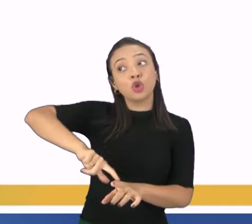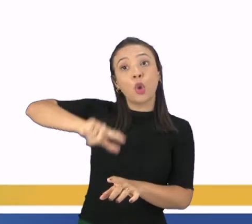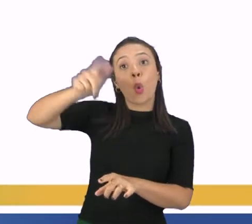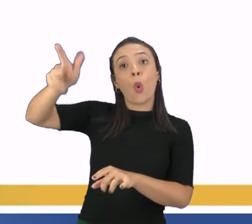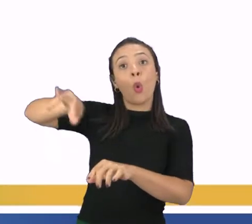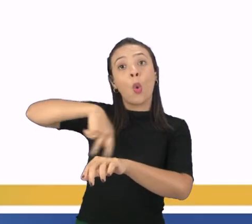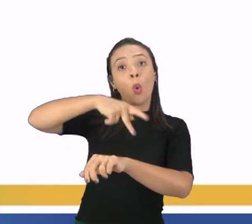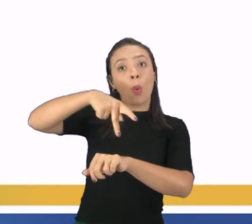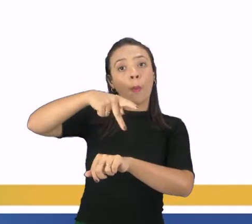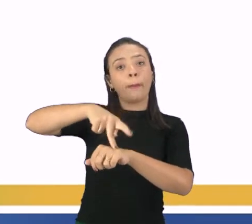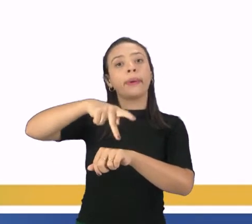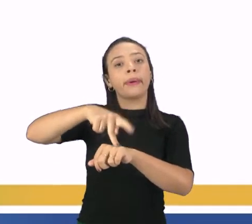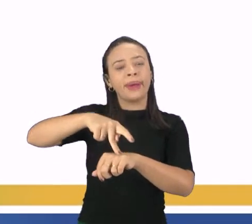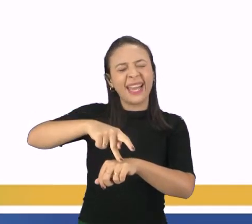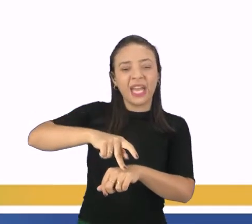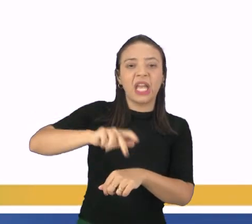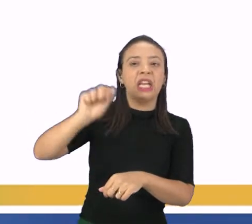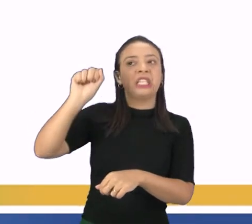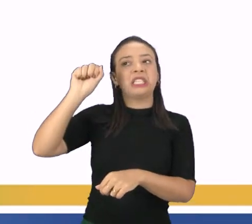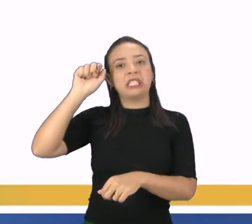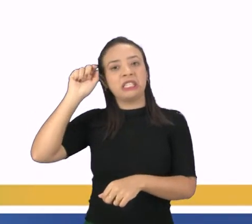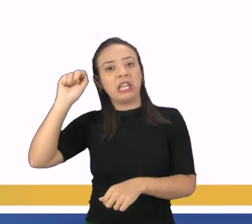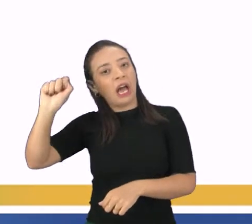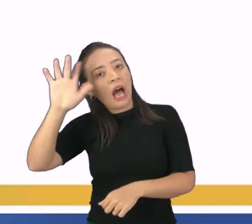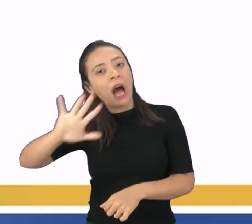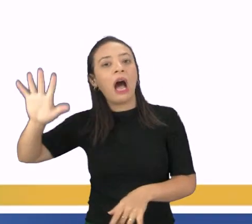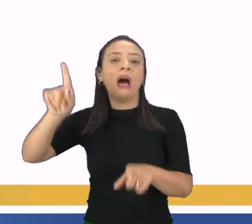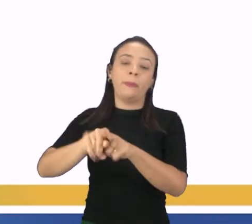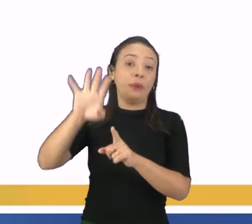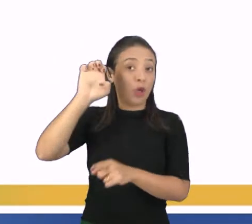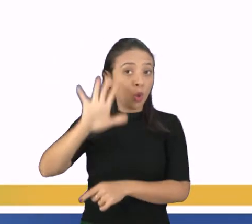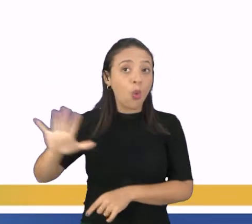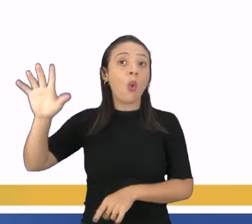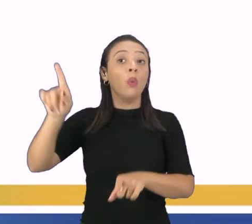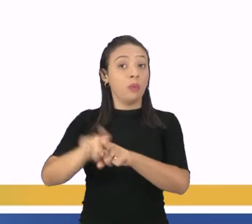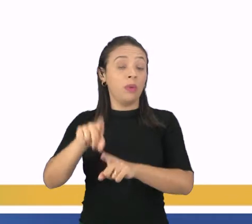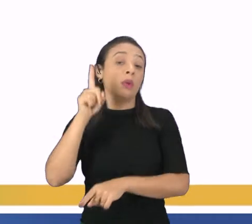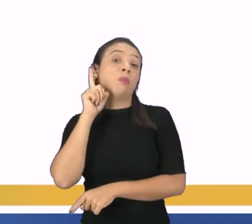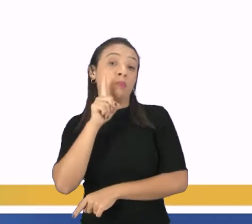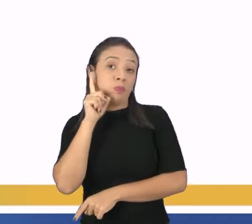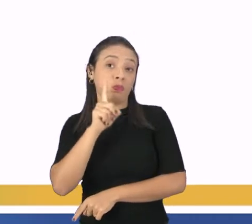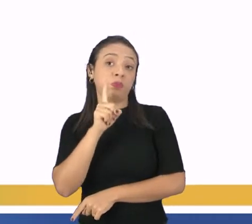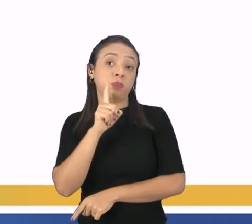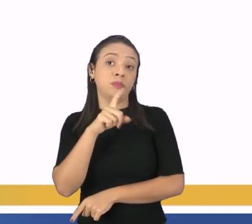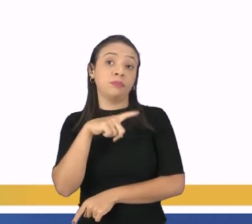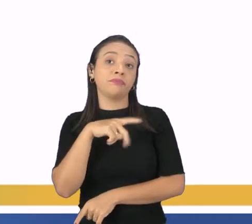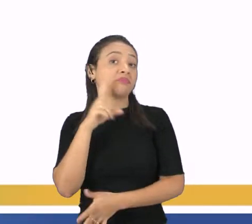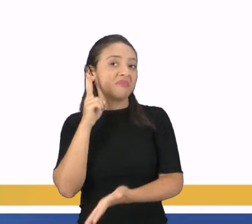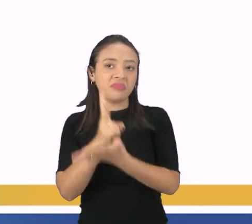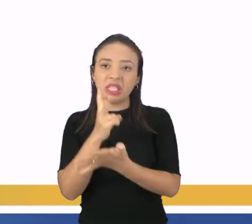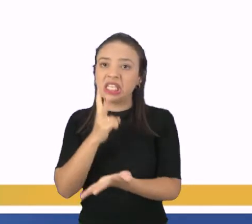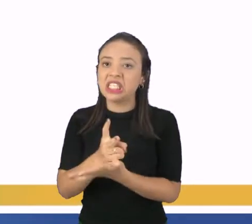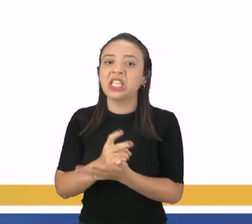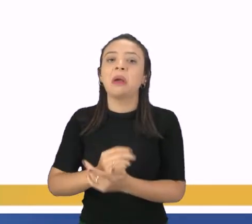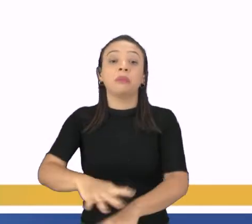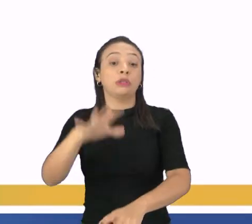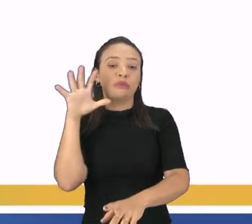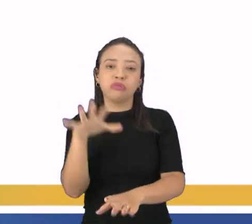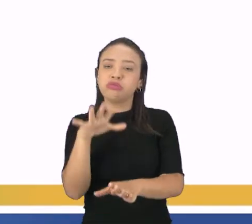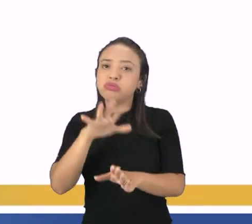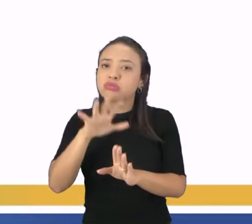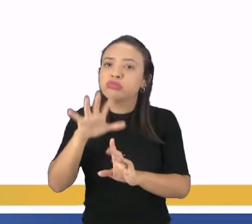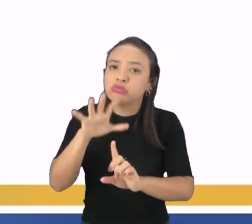várias nações, seja da Ásia, seja da Europa e até mesmo dos Estados Unidos, que estão em constante intervenção